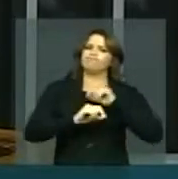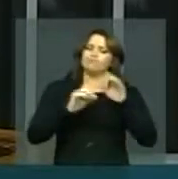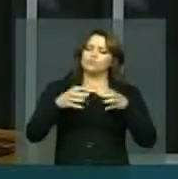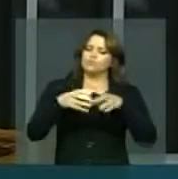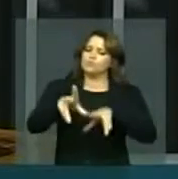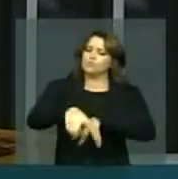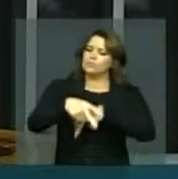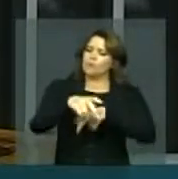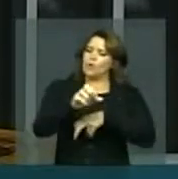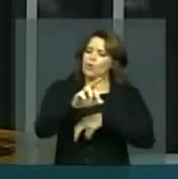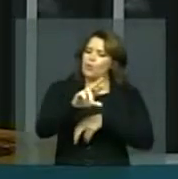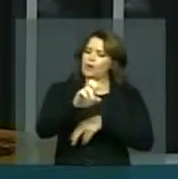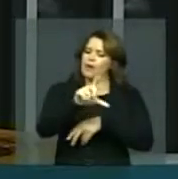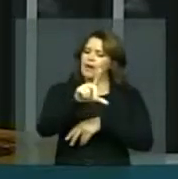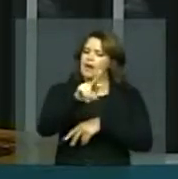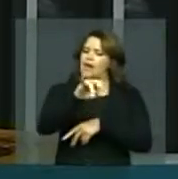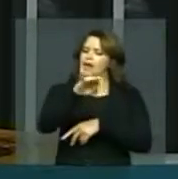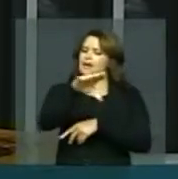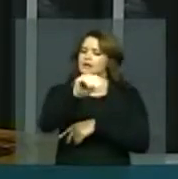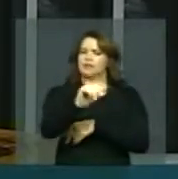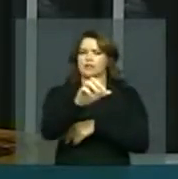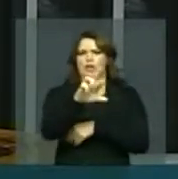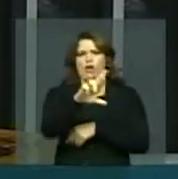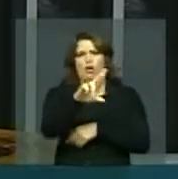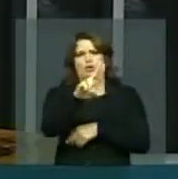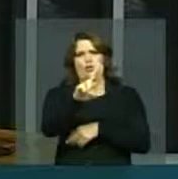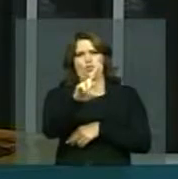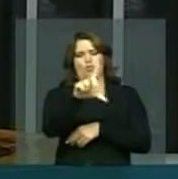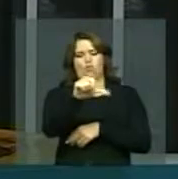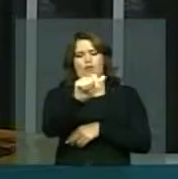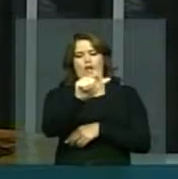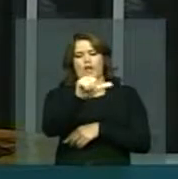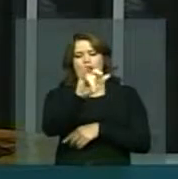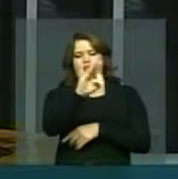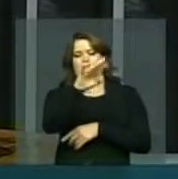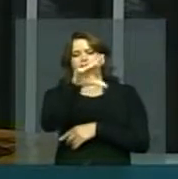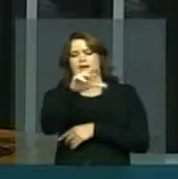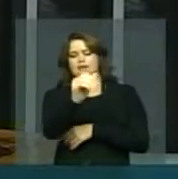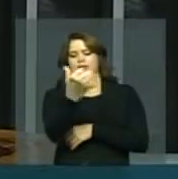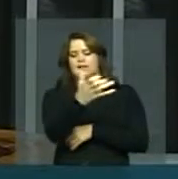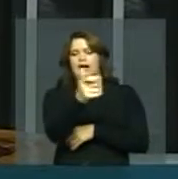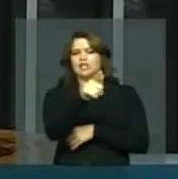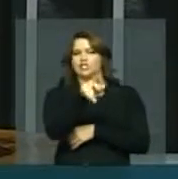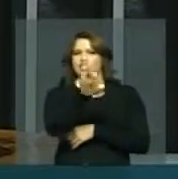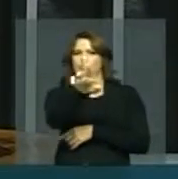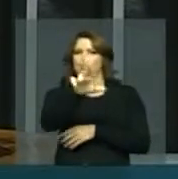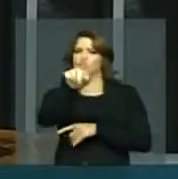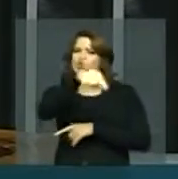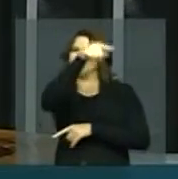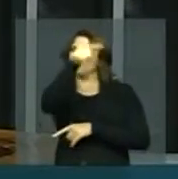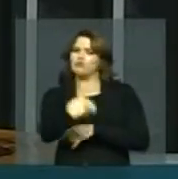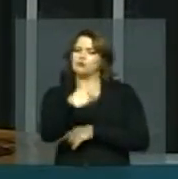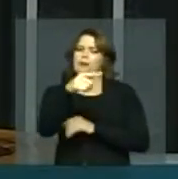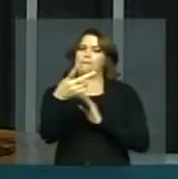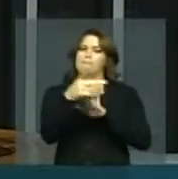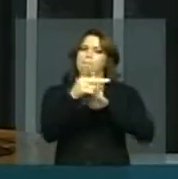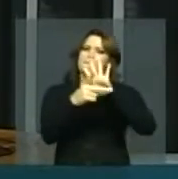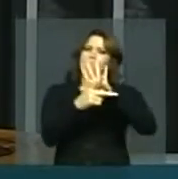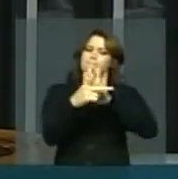bancada ruralista queria que a AGU revogasse a portaria 303